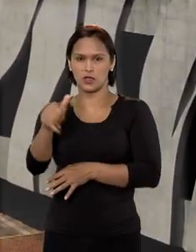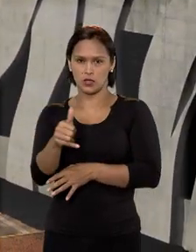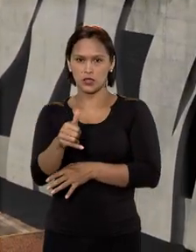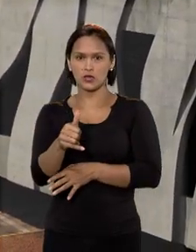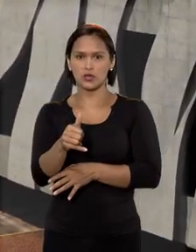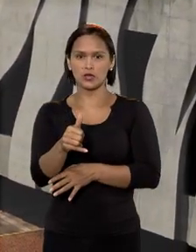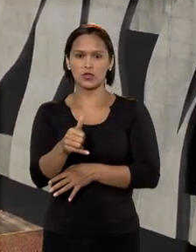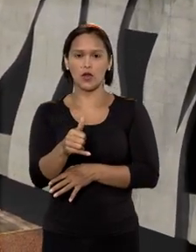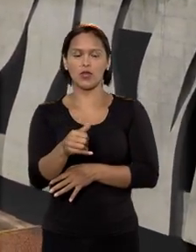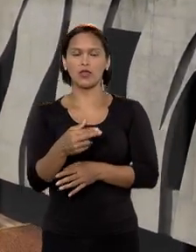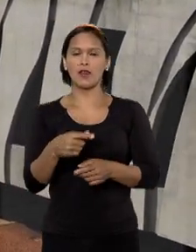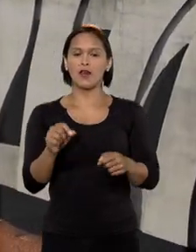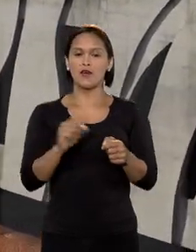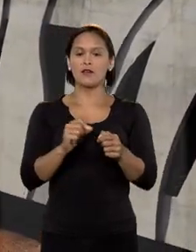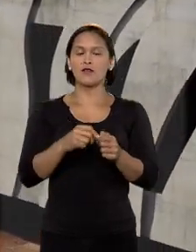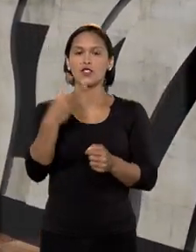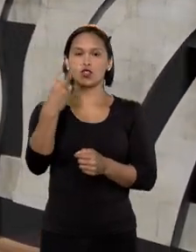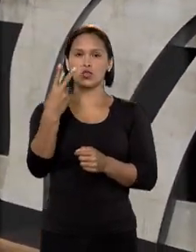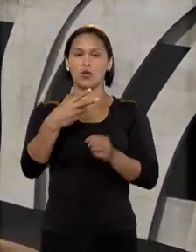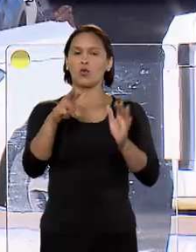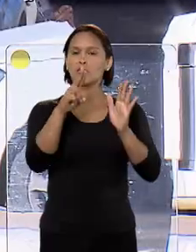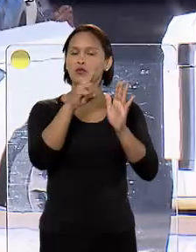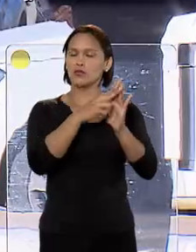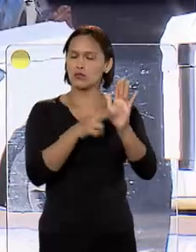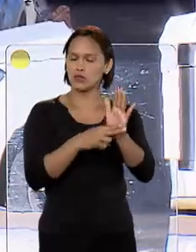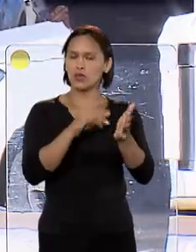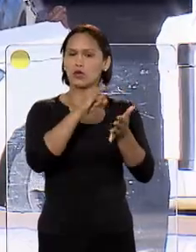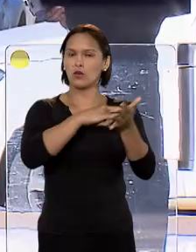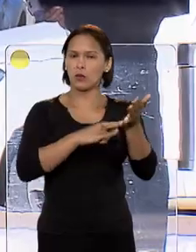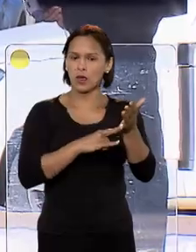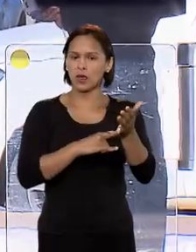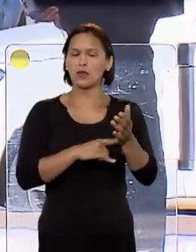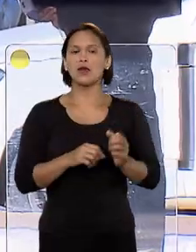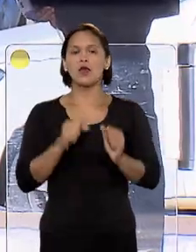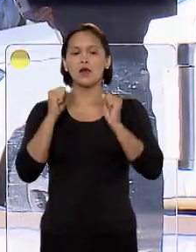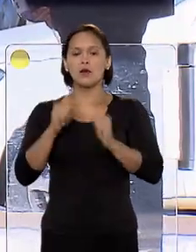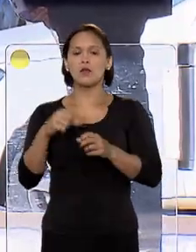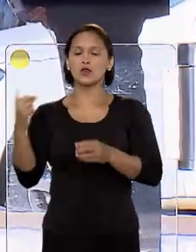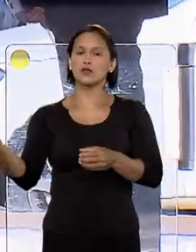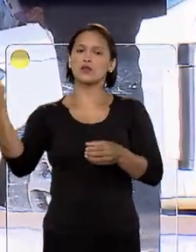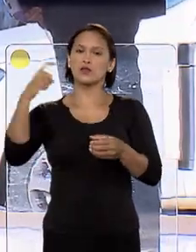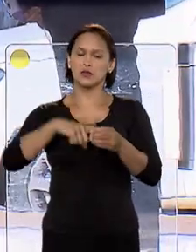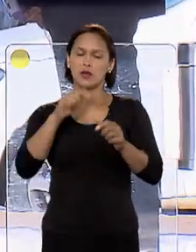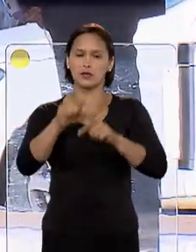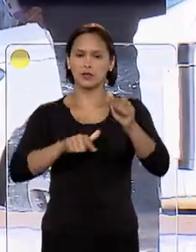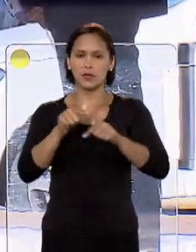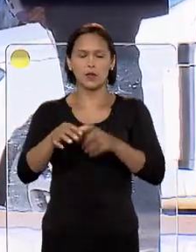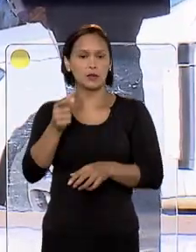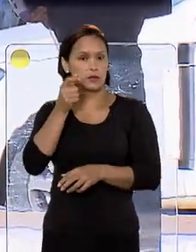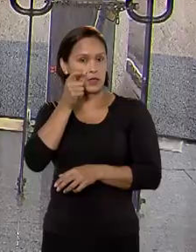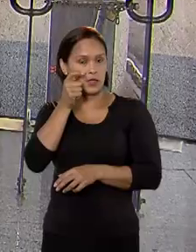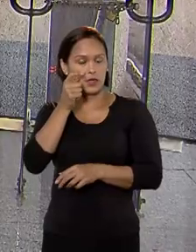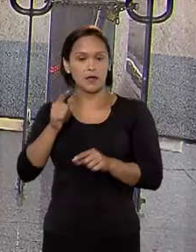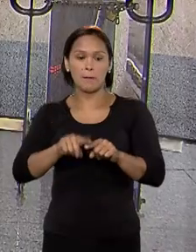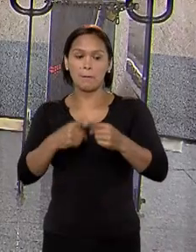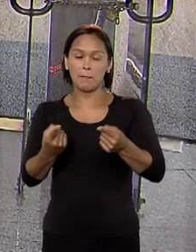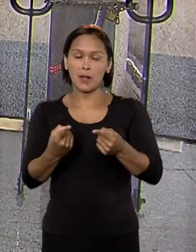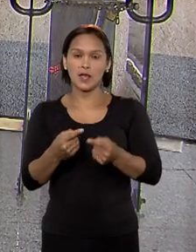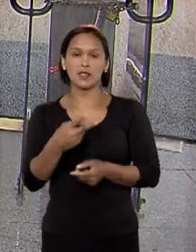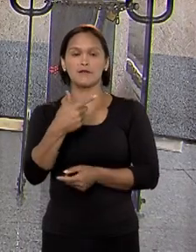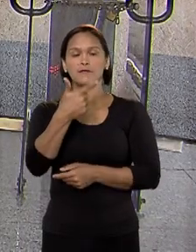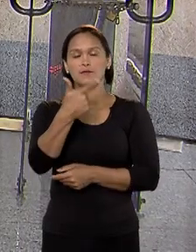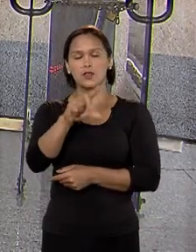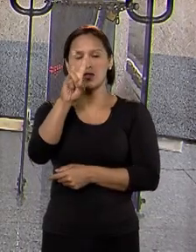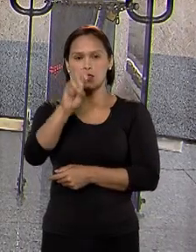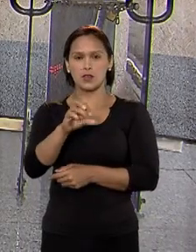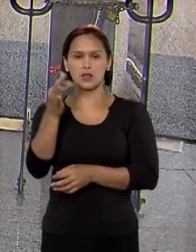Tribunal de Justiça editou duas resoluções. Uma disciplinando a retomada gradual dos trabalhos presenciais, com limitação